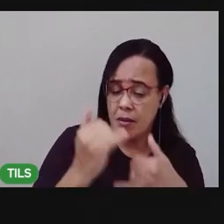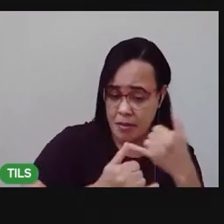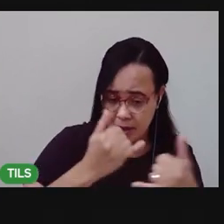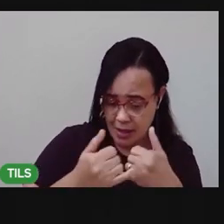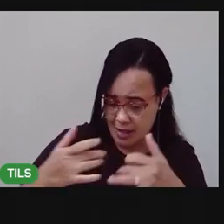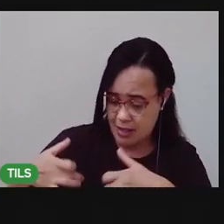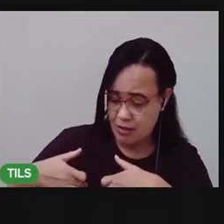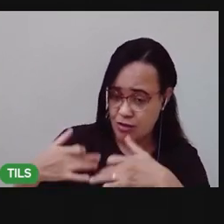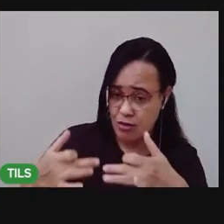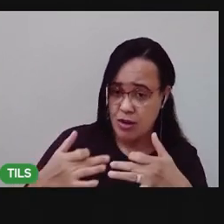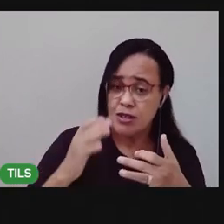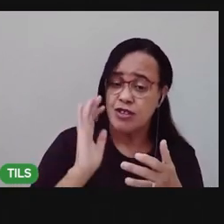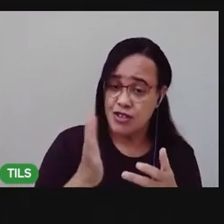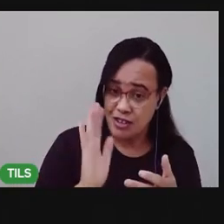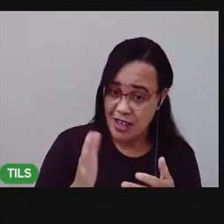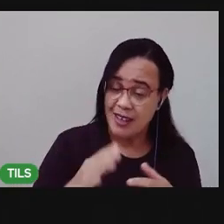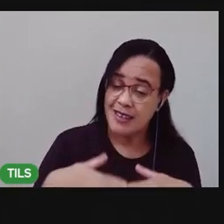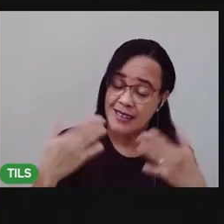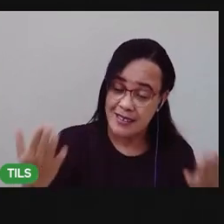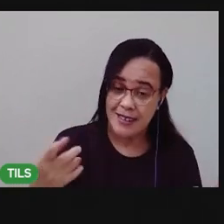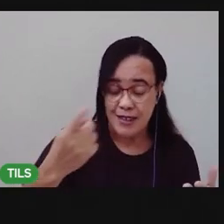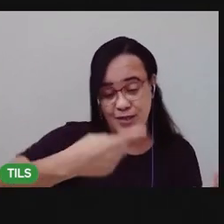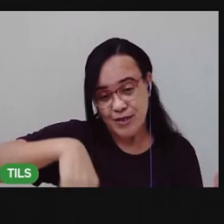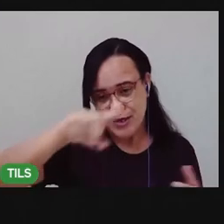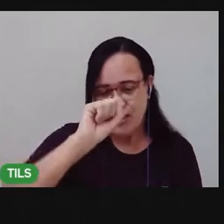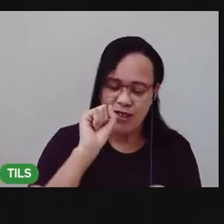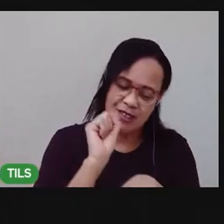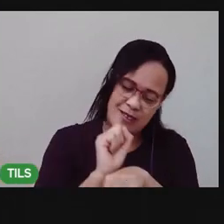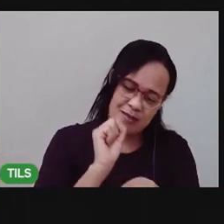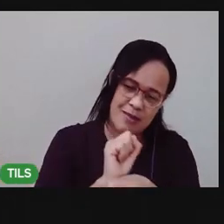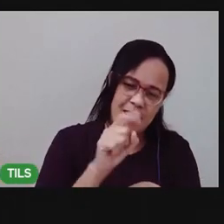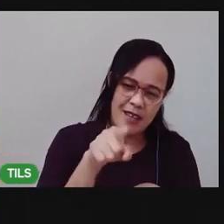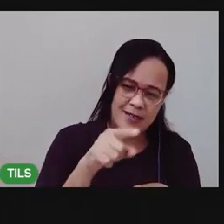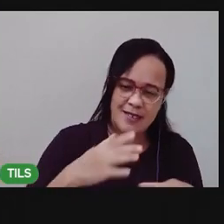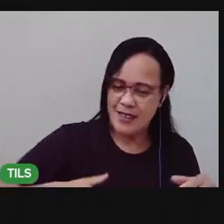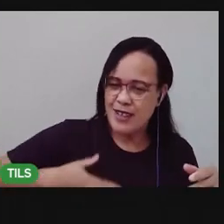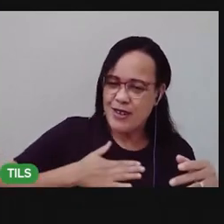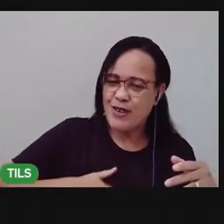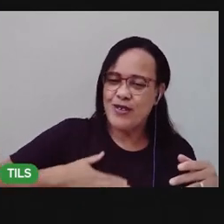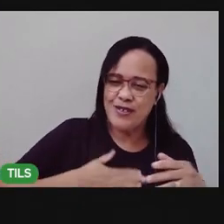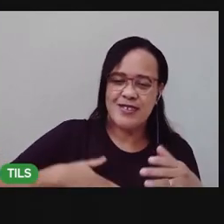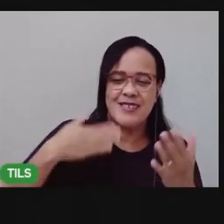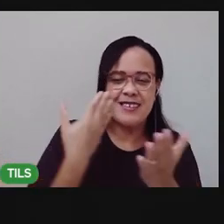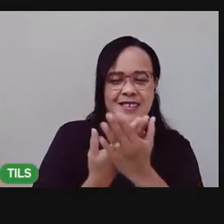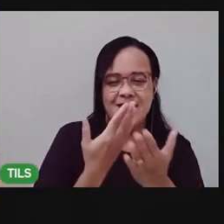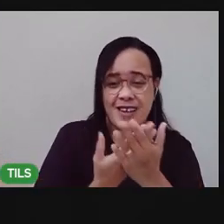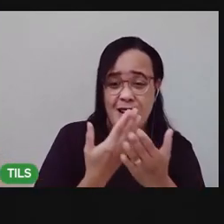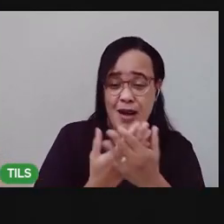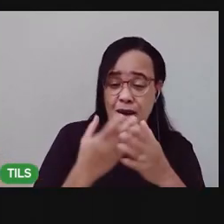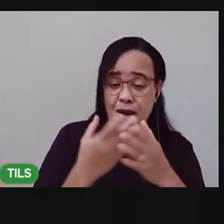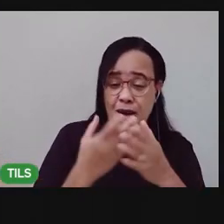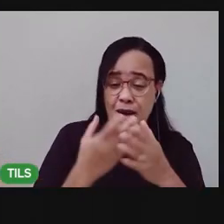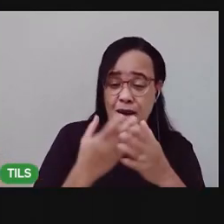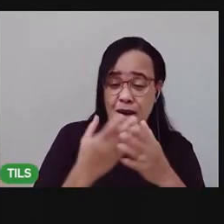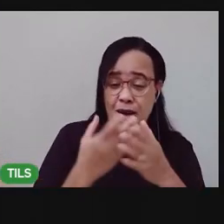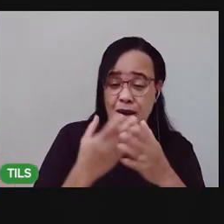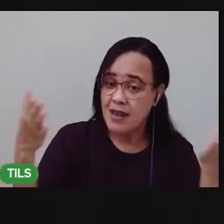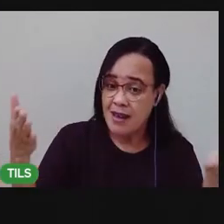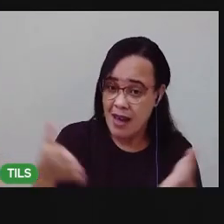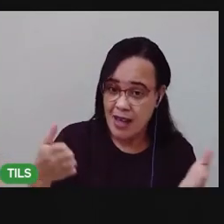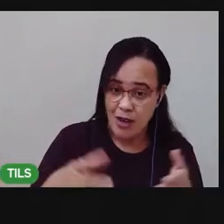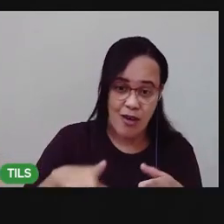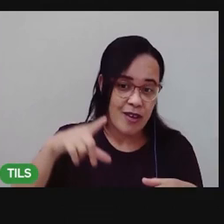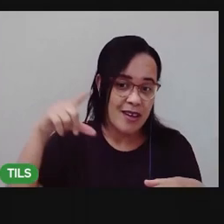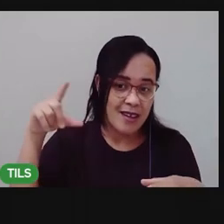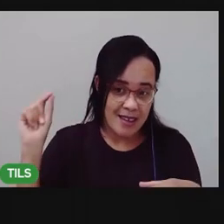Espero que você tenha gostado bastante da nossa aula. Agora a gente vai estar se despedindo, tá bom? Não